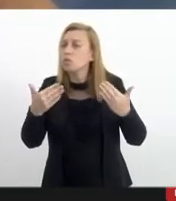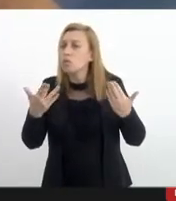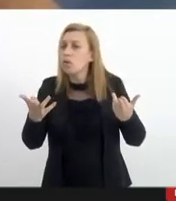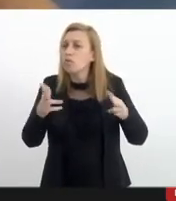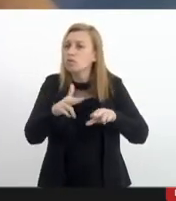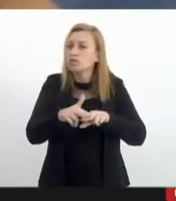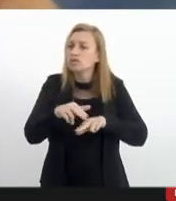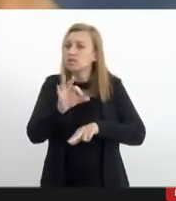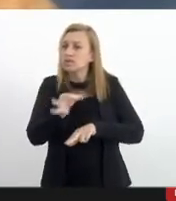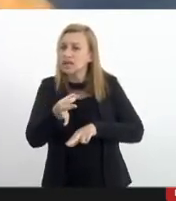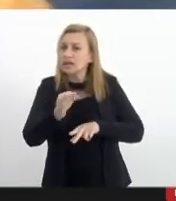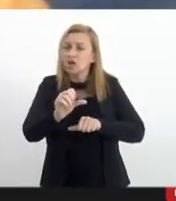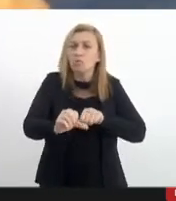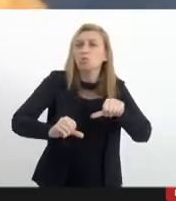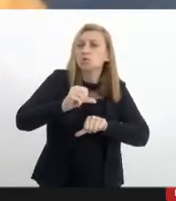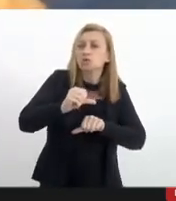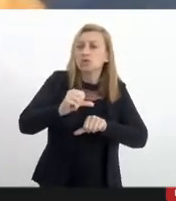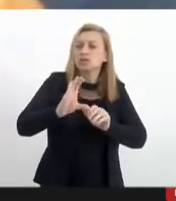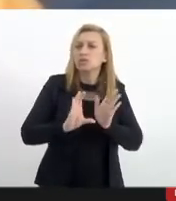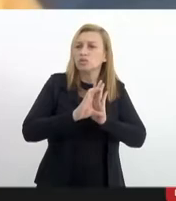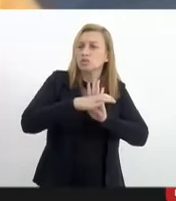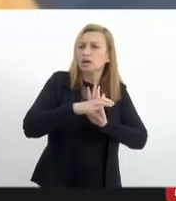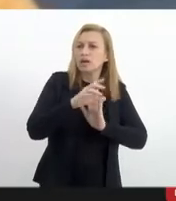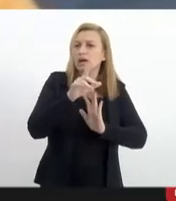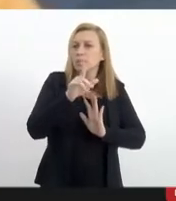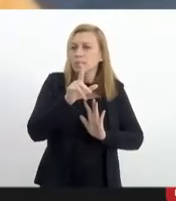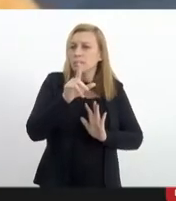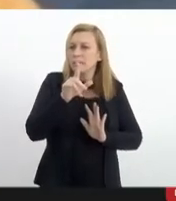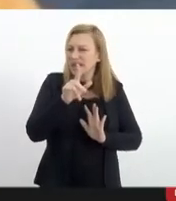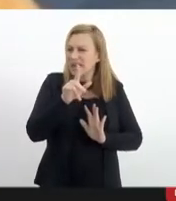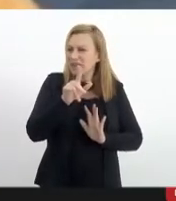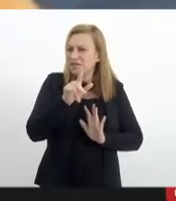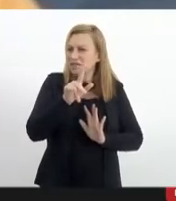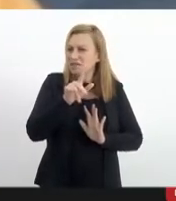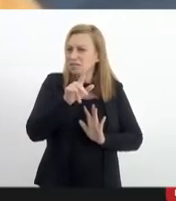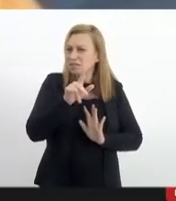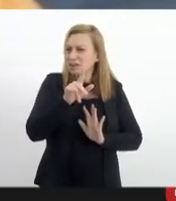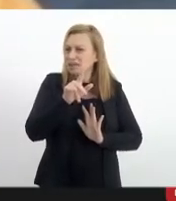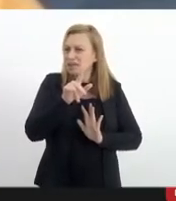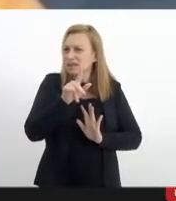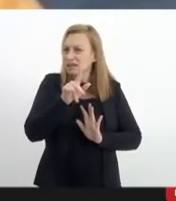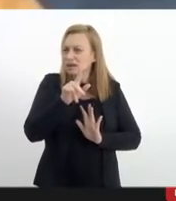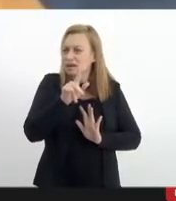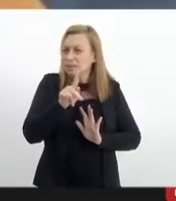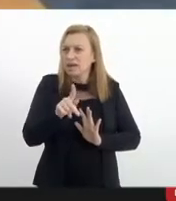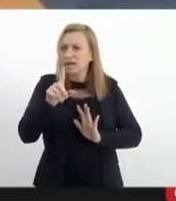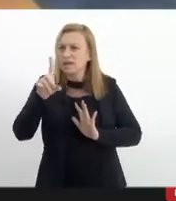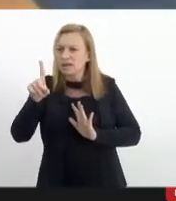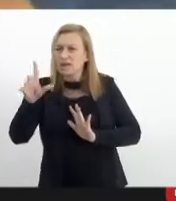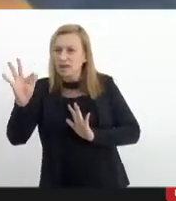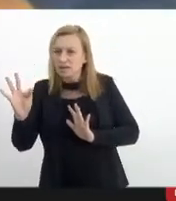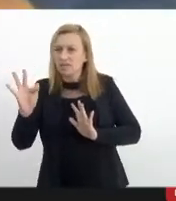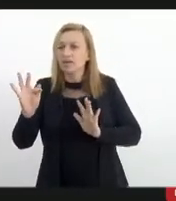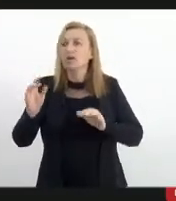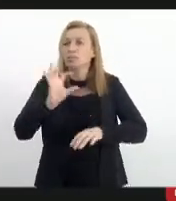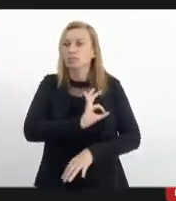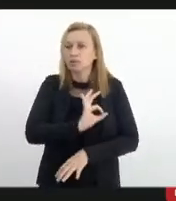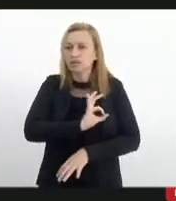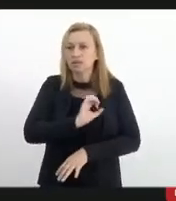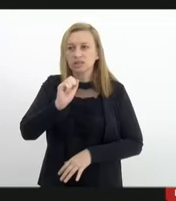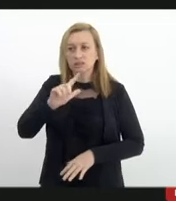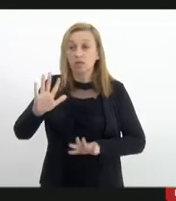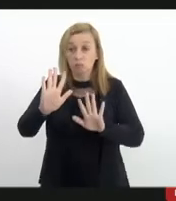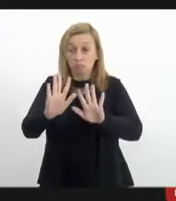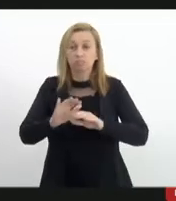conceito que mudanças esse conceito da DPF de excepcionalidade impôs a rotina da polícia civil? Olha,